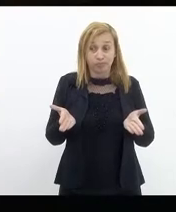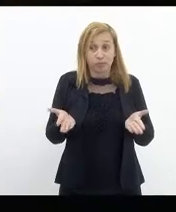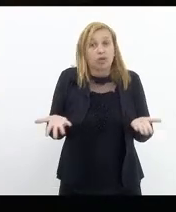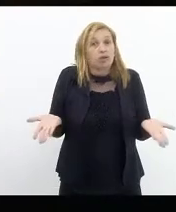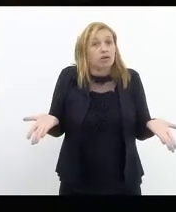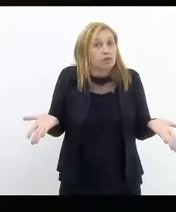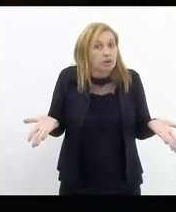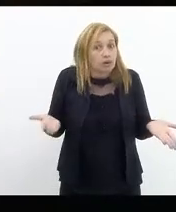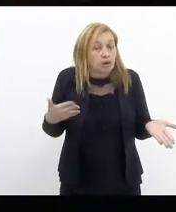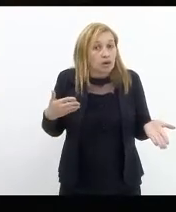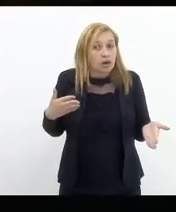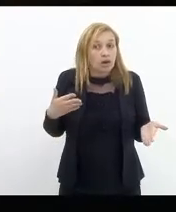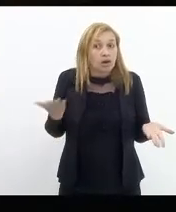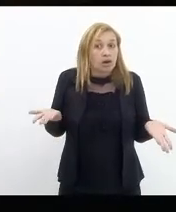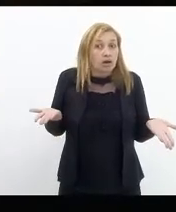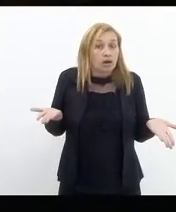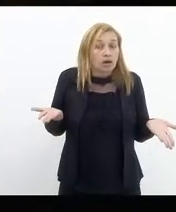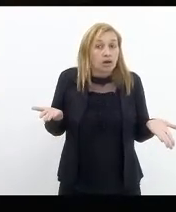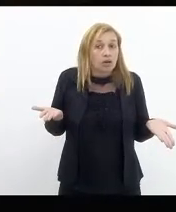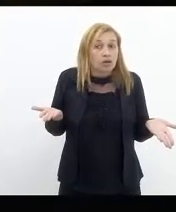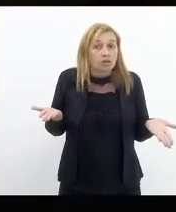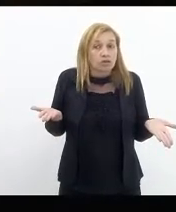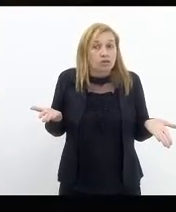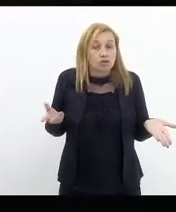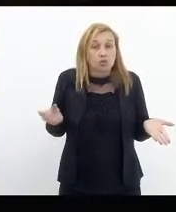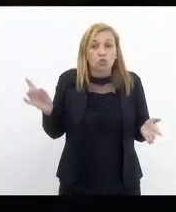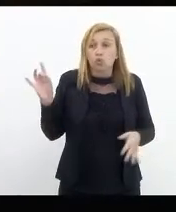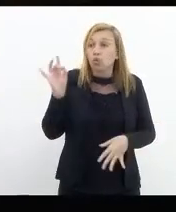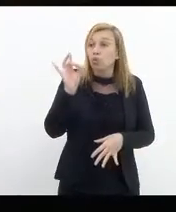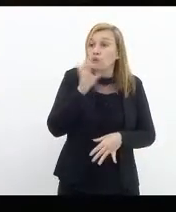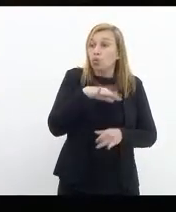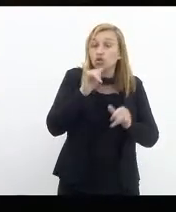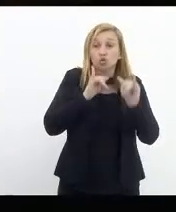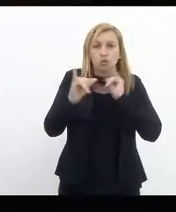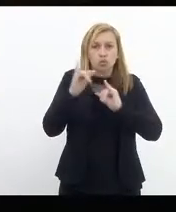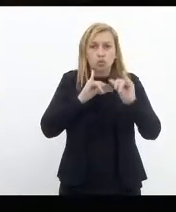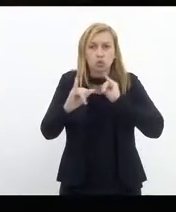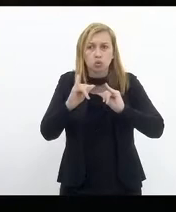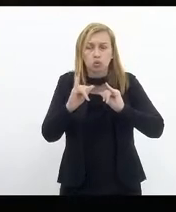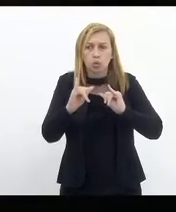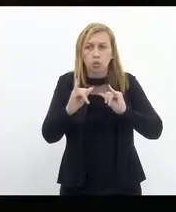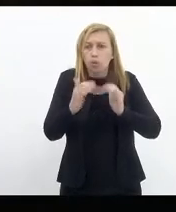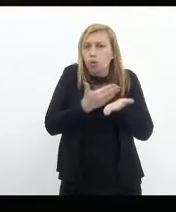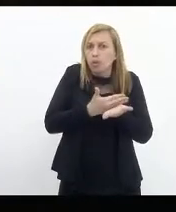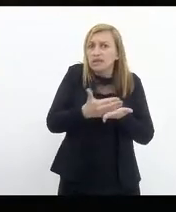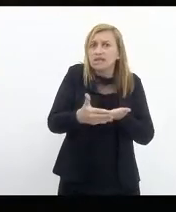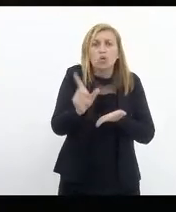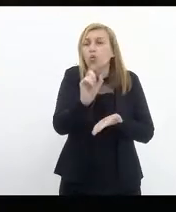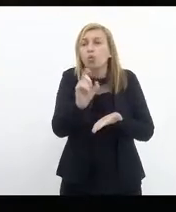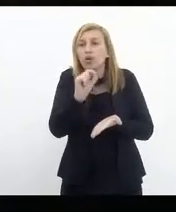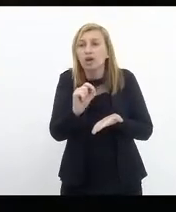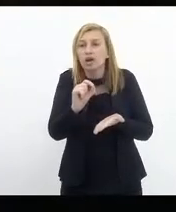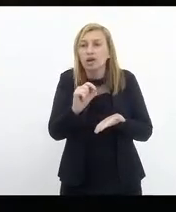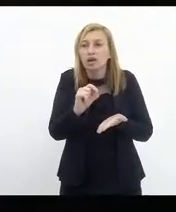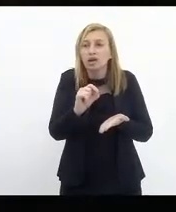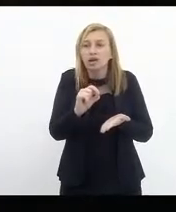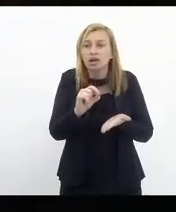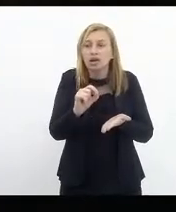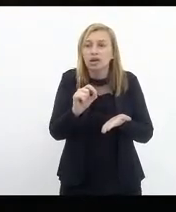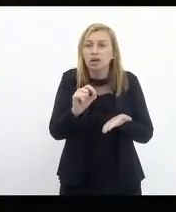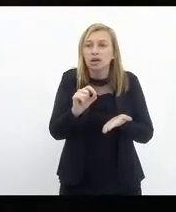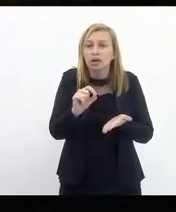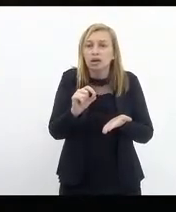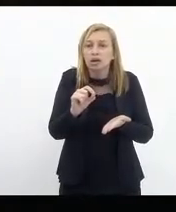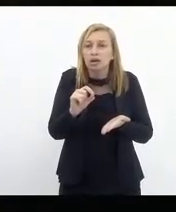entra a última notícia, quer dizer, começaram a levar postes.